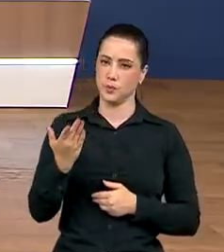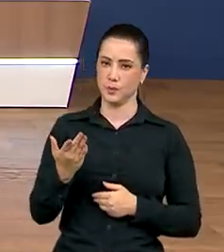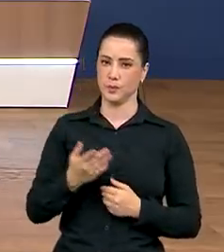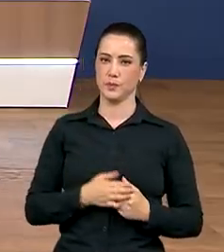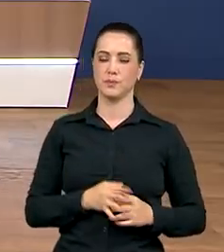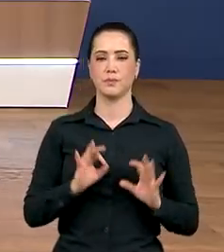Claudinha.